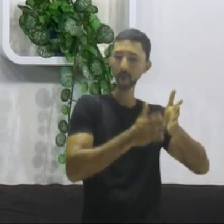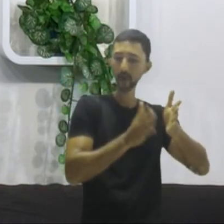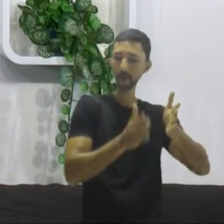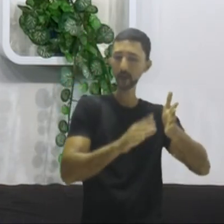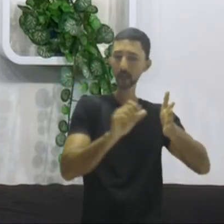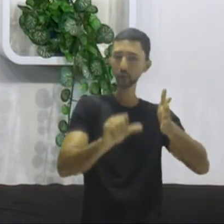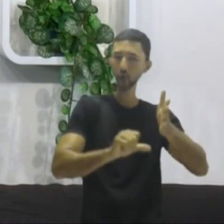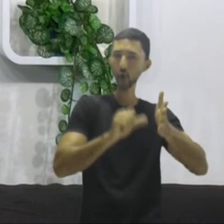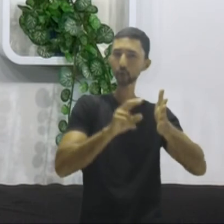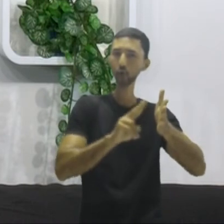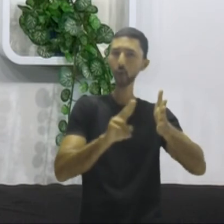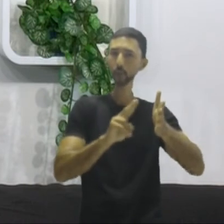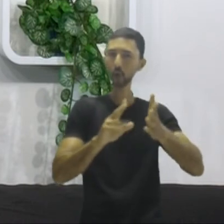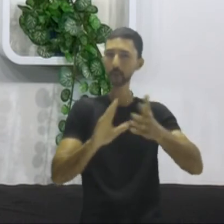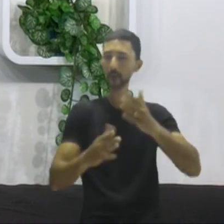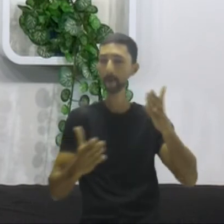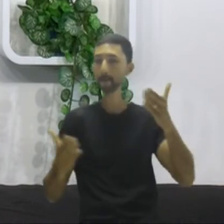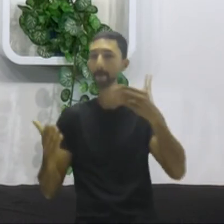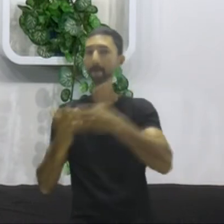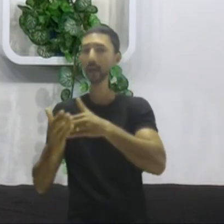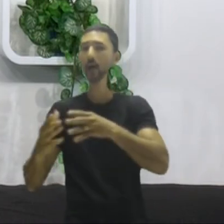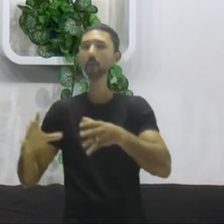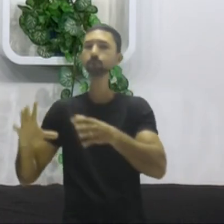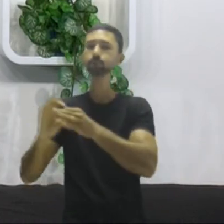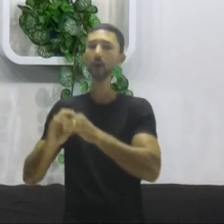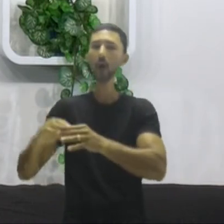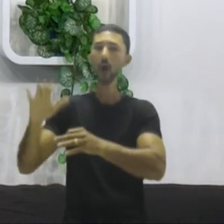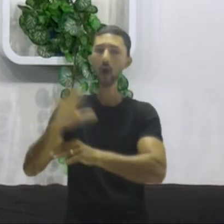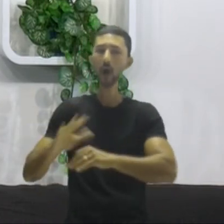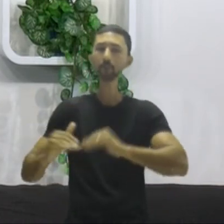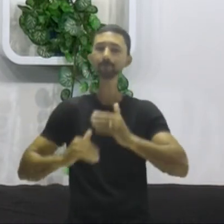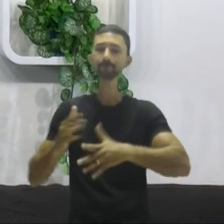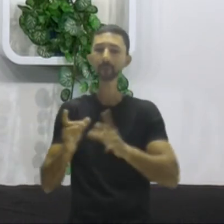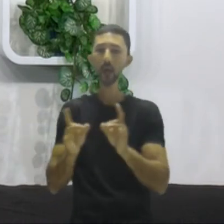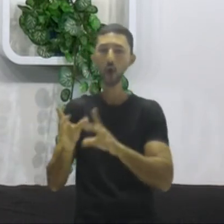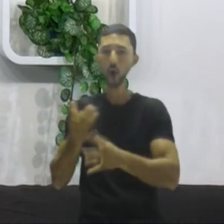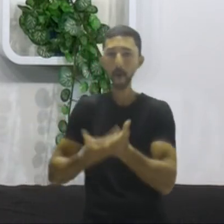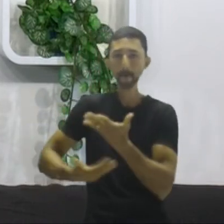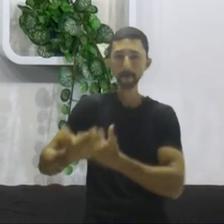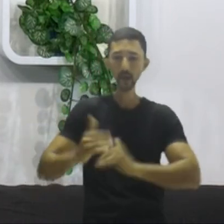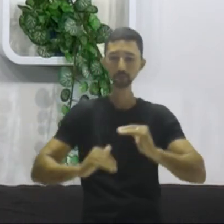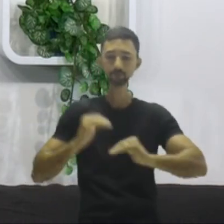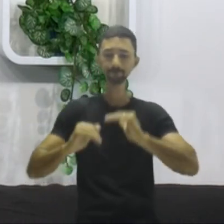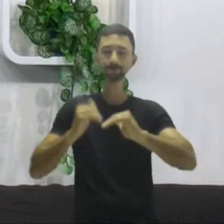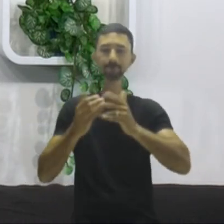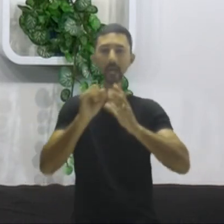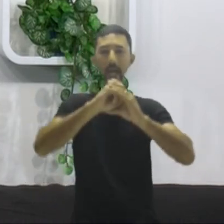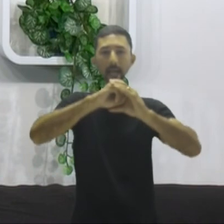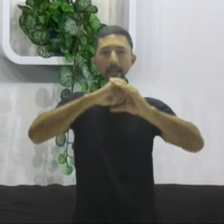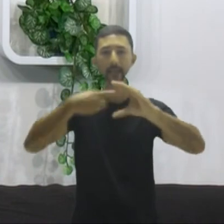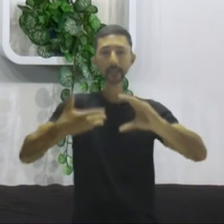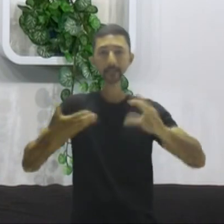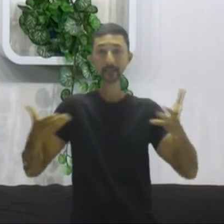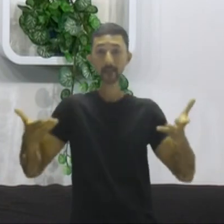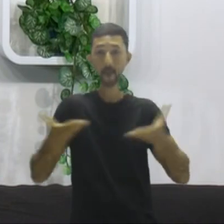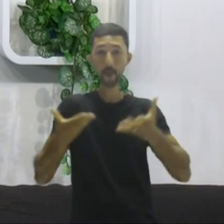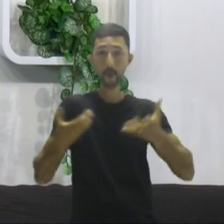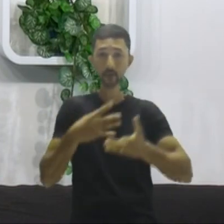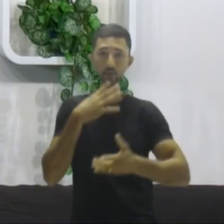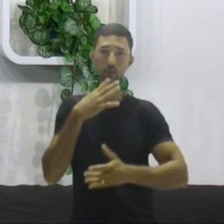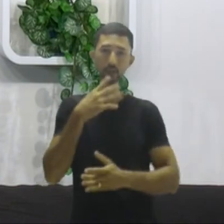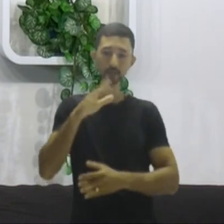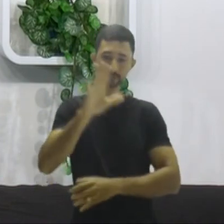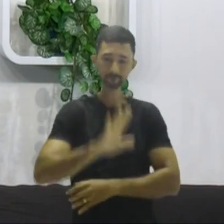ganha o mercado comum consolidado, ganha as características que nós conhecemos